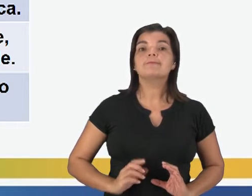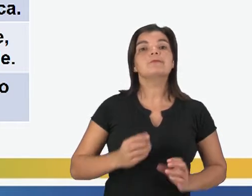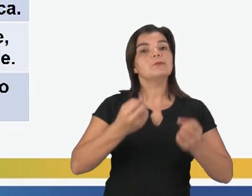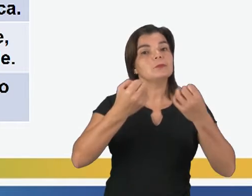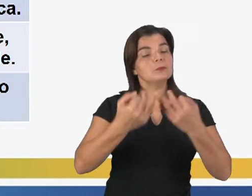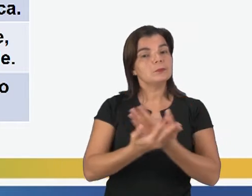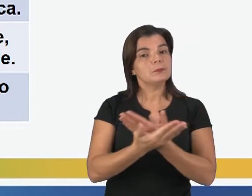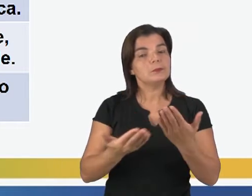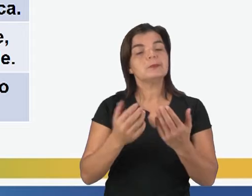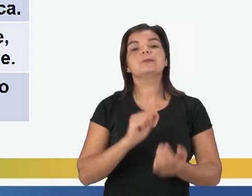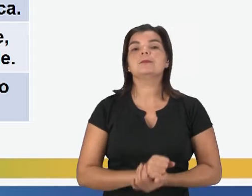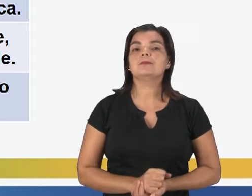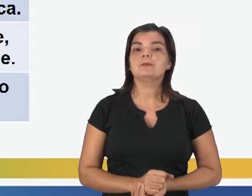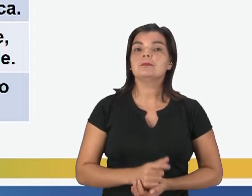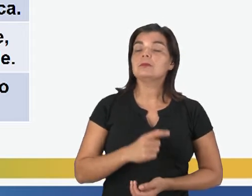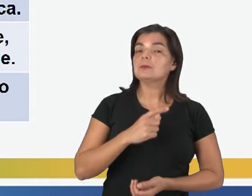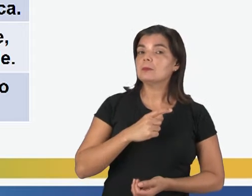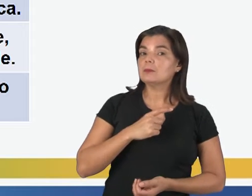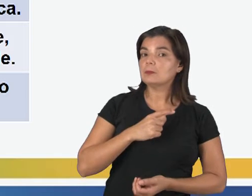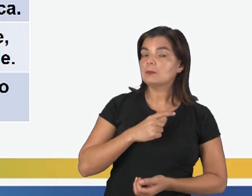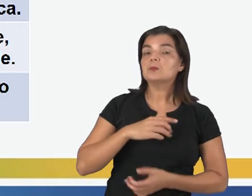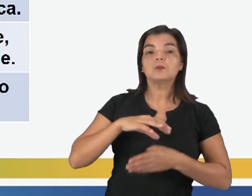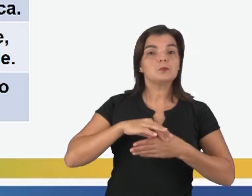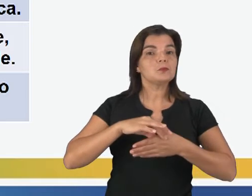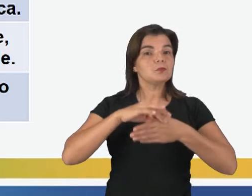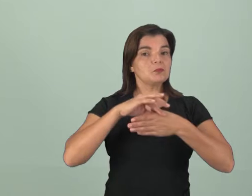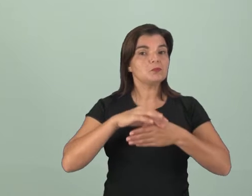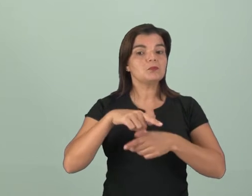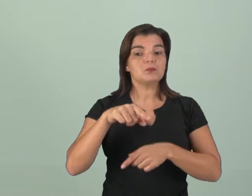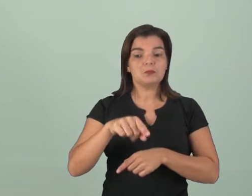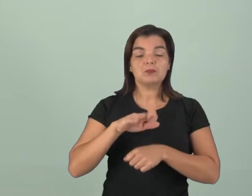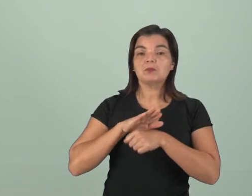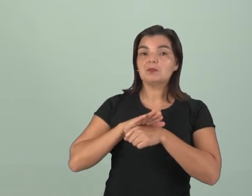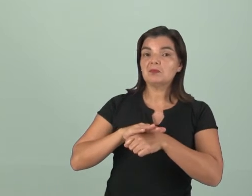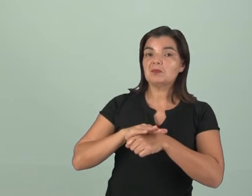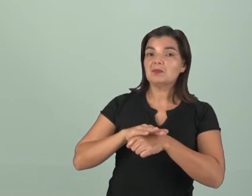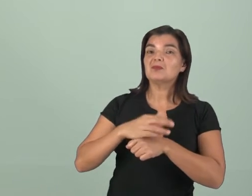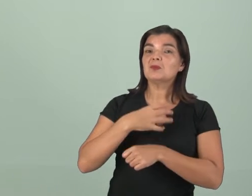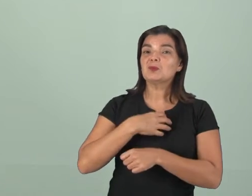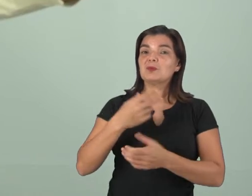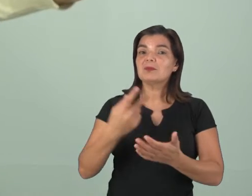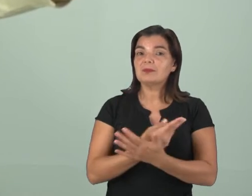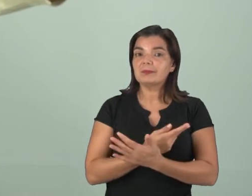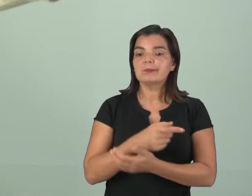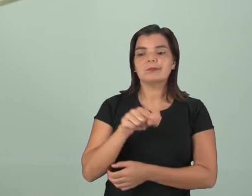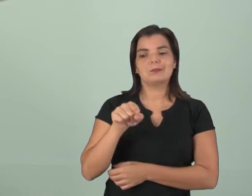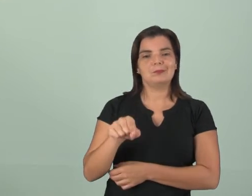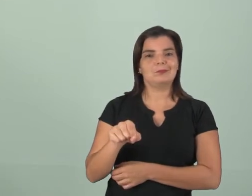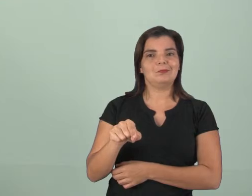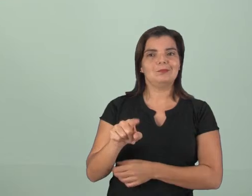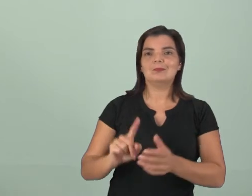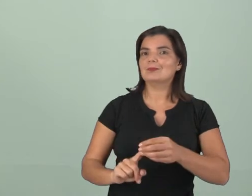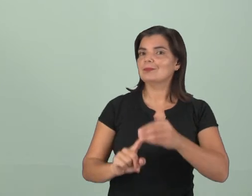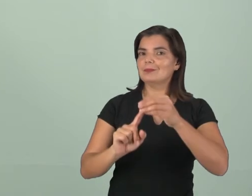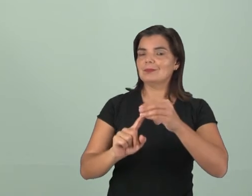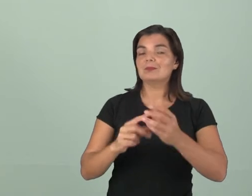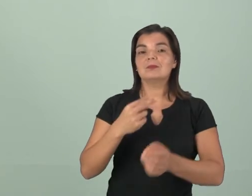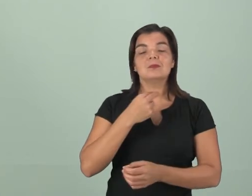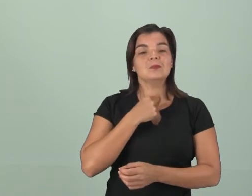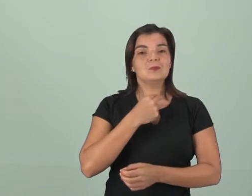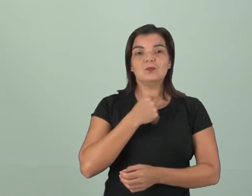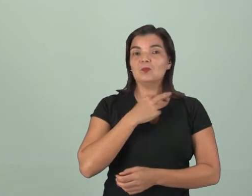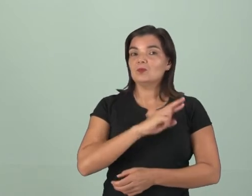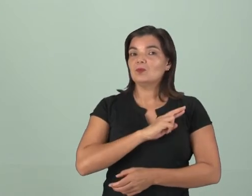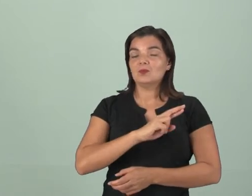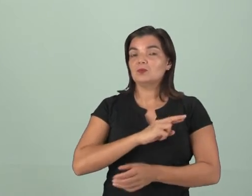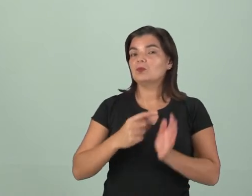Aquilo que eu falei aqui. Ah, tem um determinado líder, um determinado religioso que agiu de maneira errada. Ele agiu. Ele não pode, a